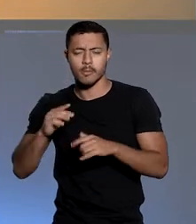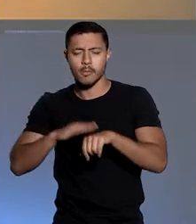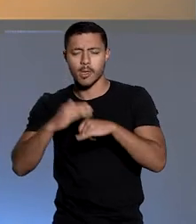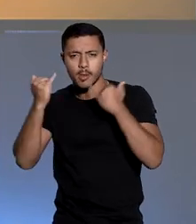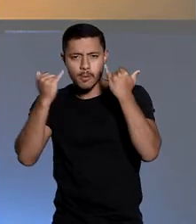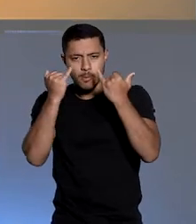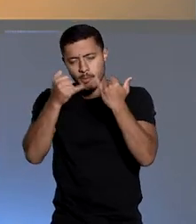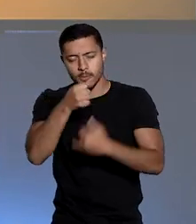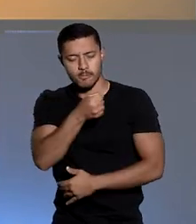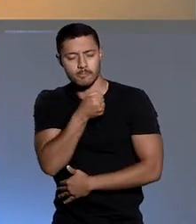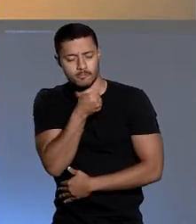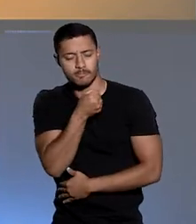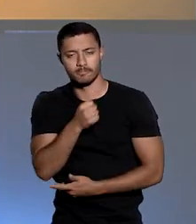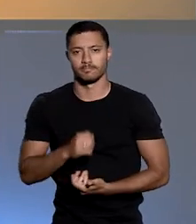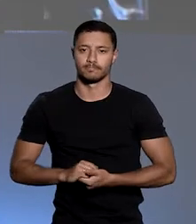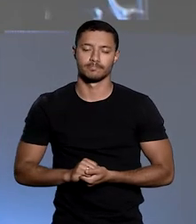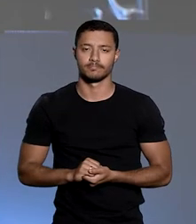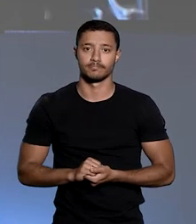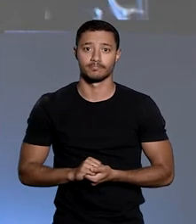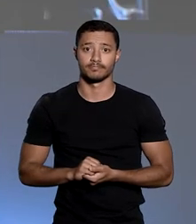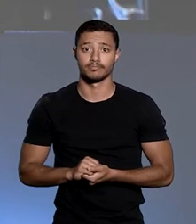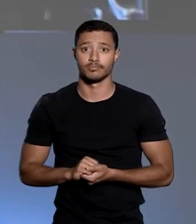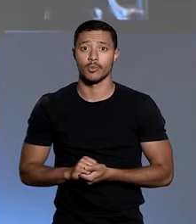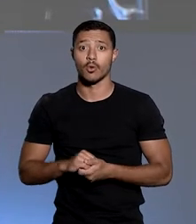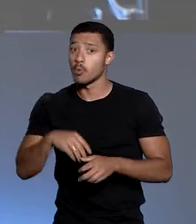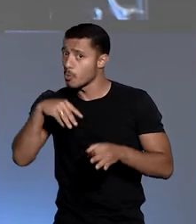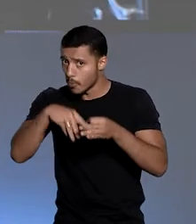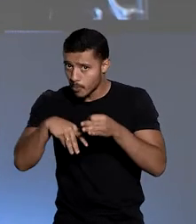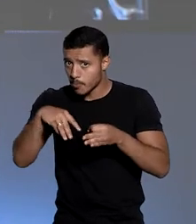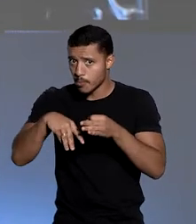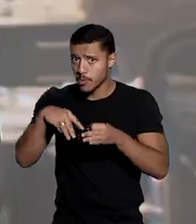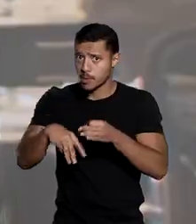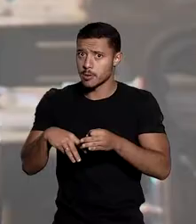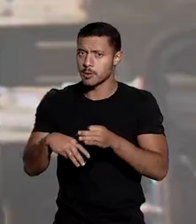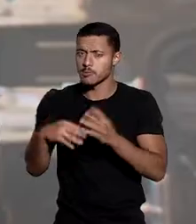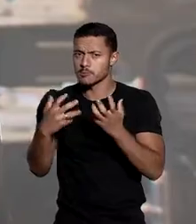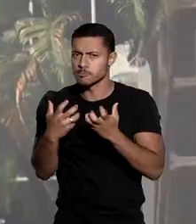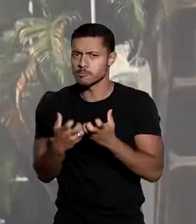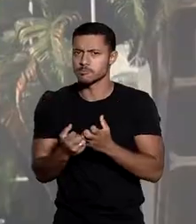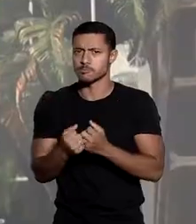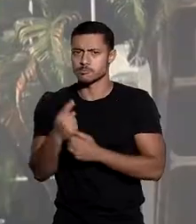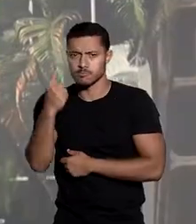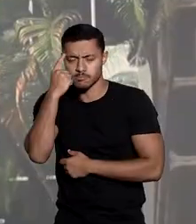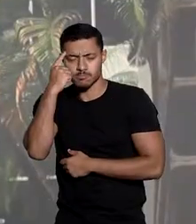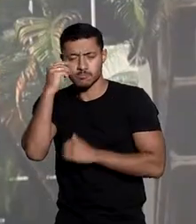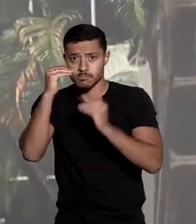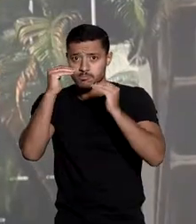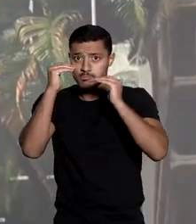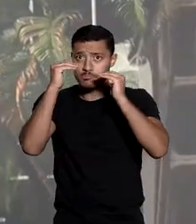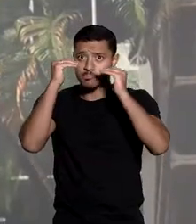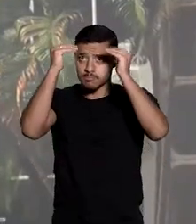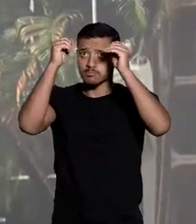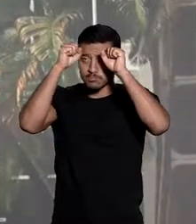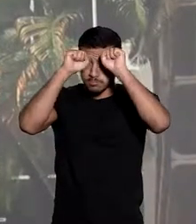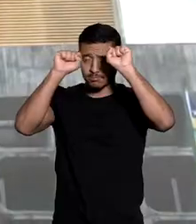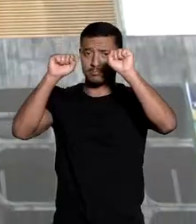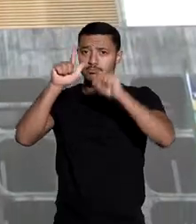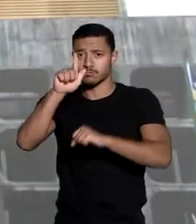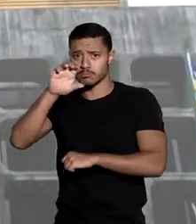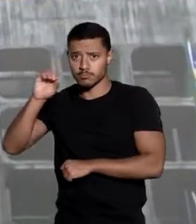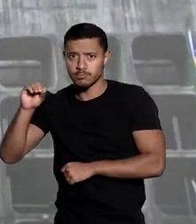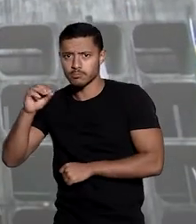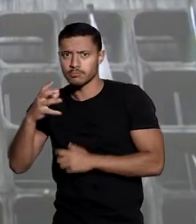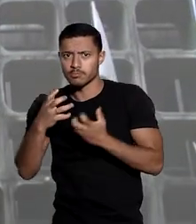repórter Jéssica Castro. O ministro Humberto Martins confirmou decisão do Tribunal de Justiça de Goiás,